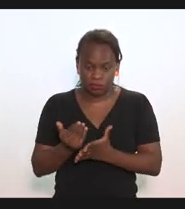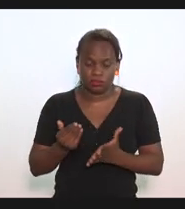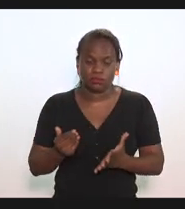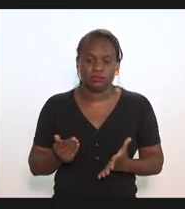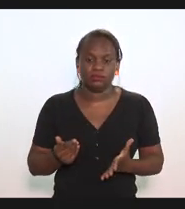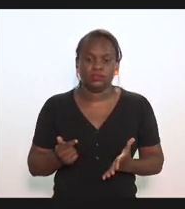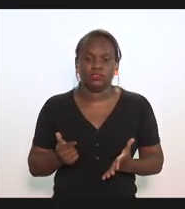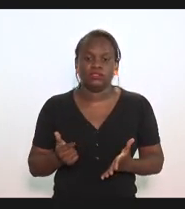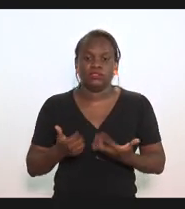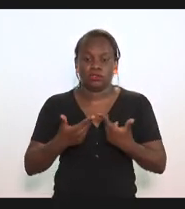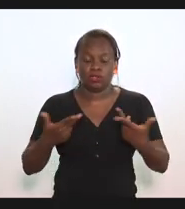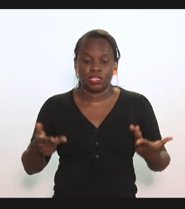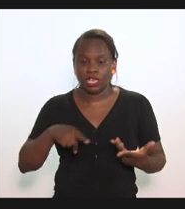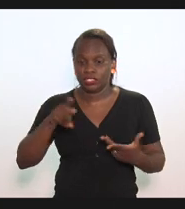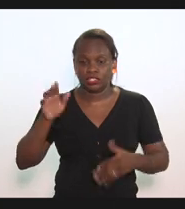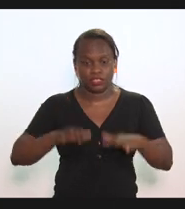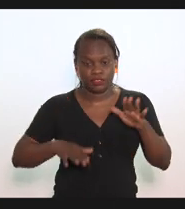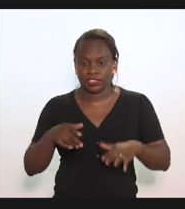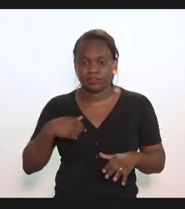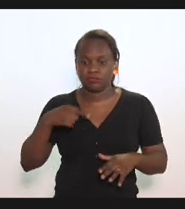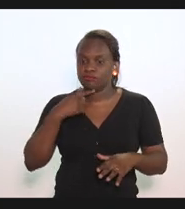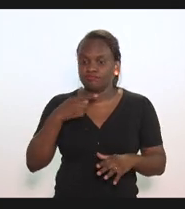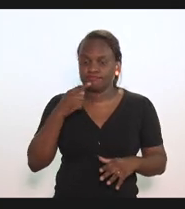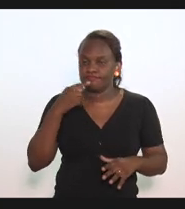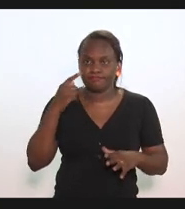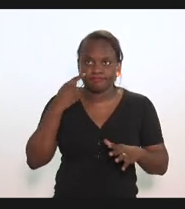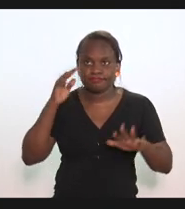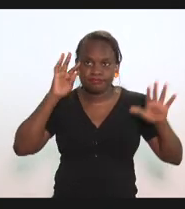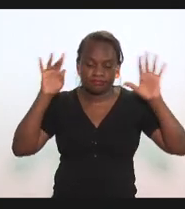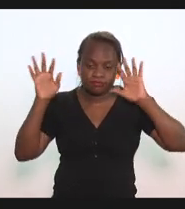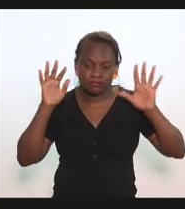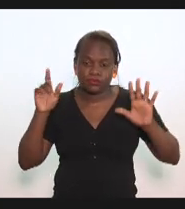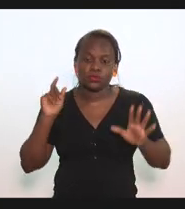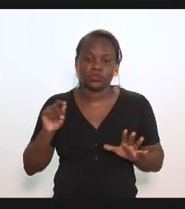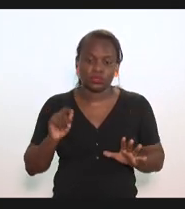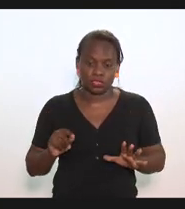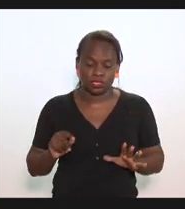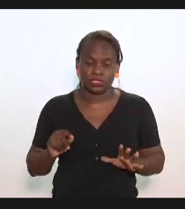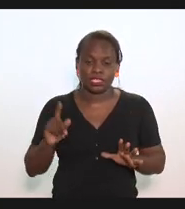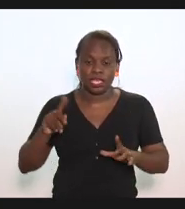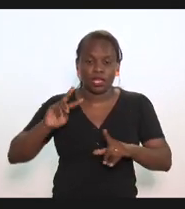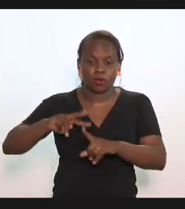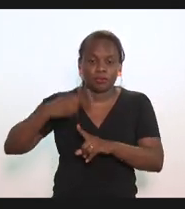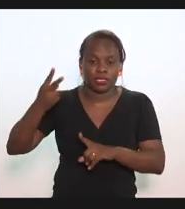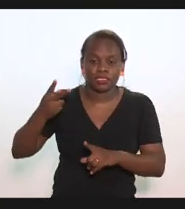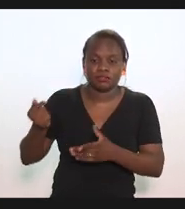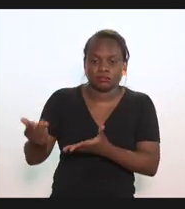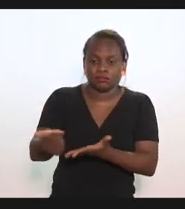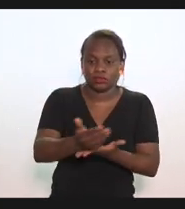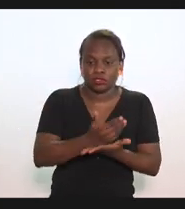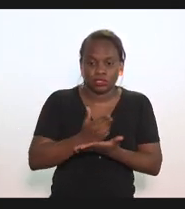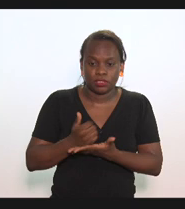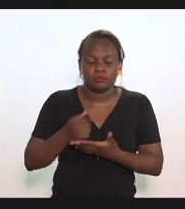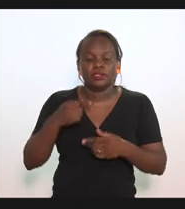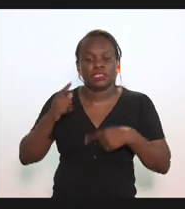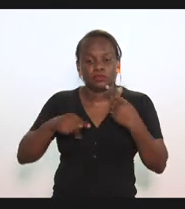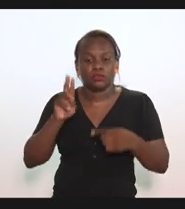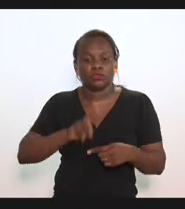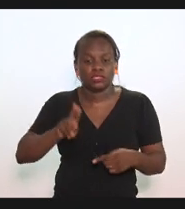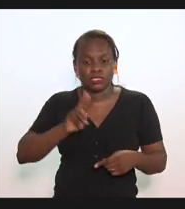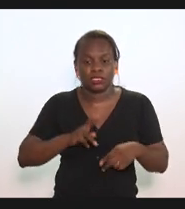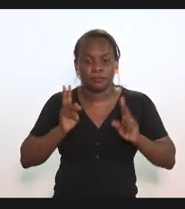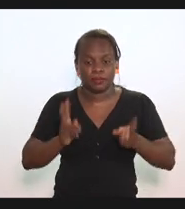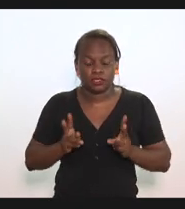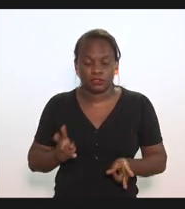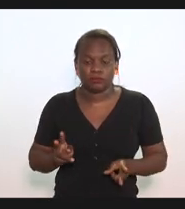coisas que a gente não consegue simular, que é o aumento da arrecadação para a gente utilizar o próprio,